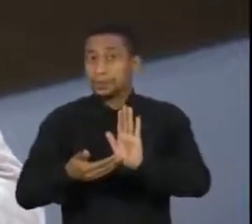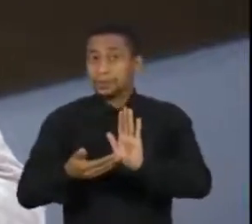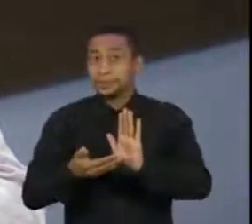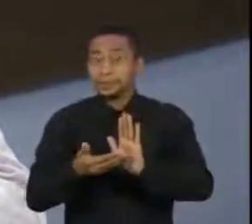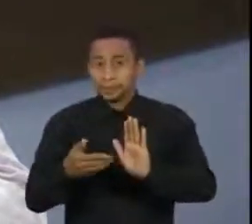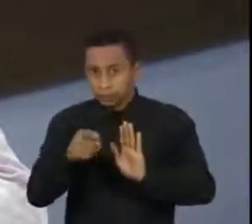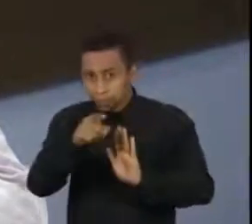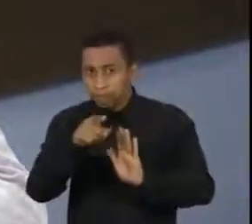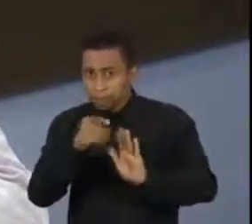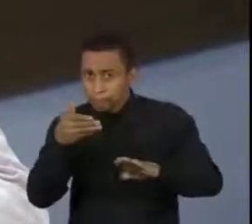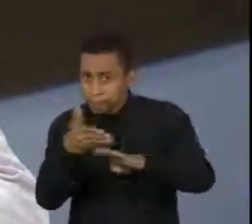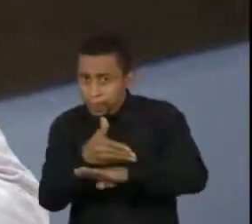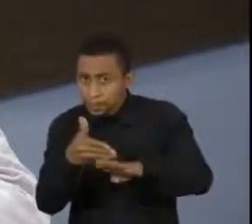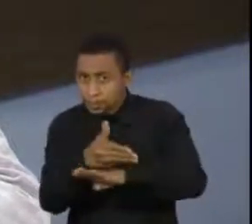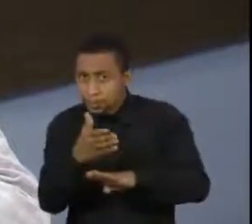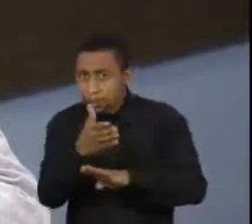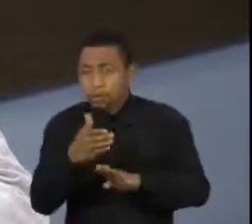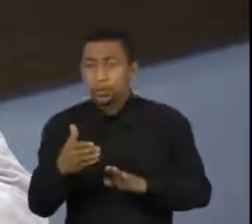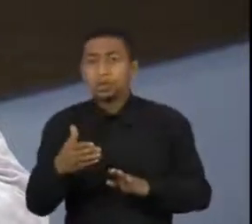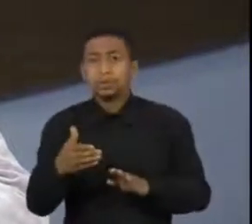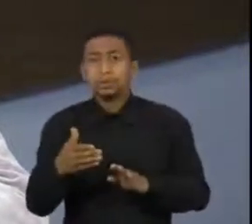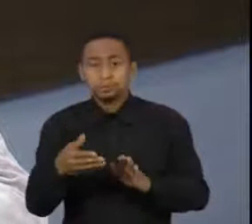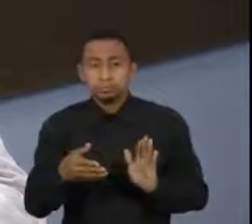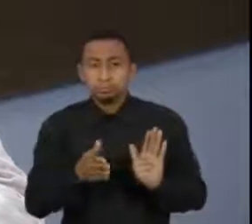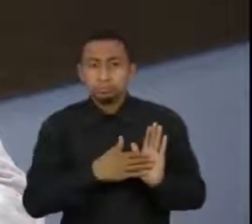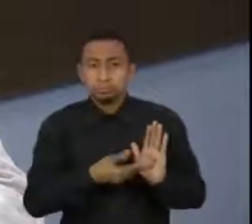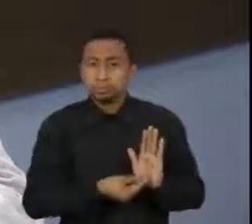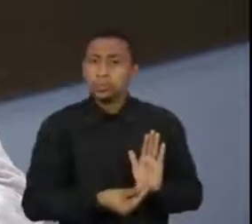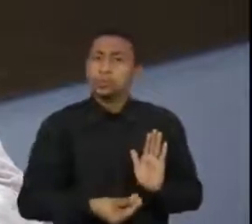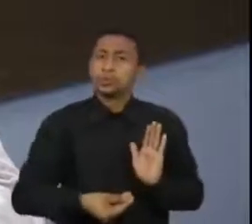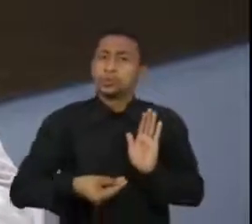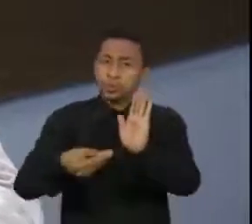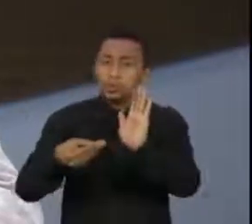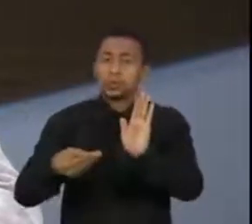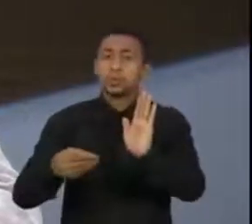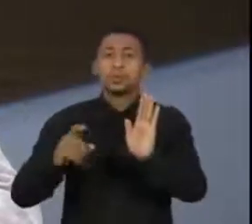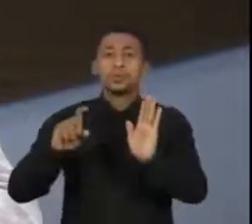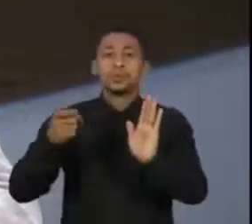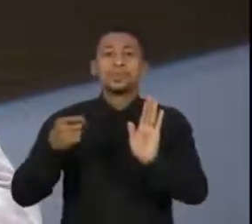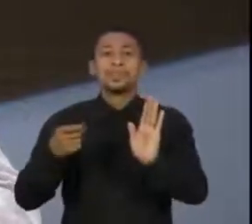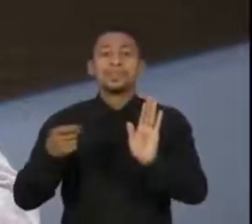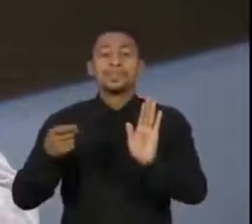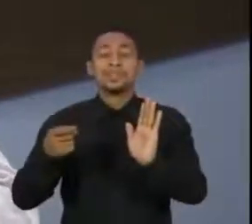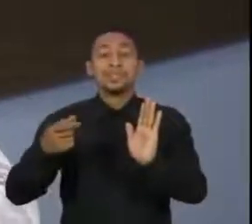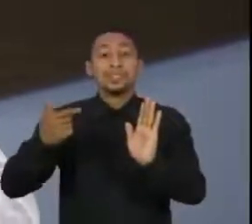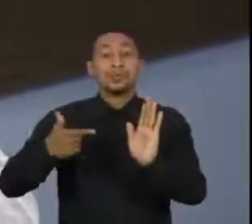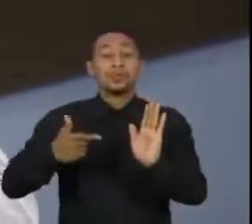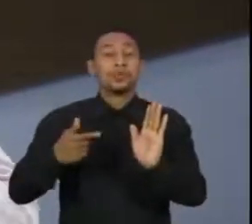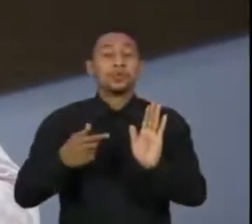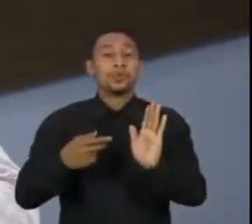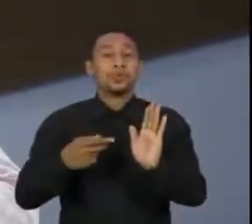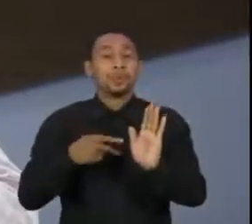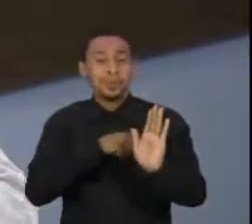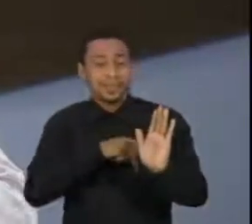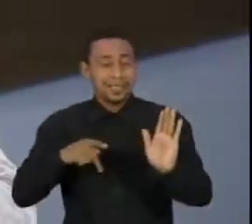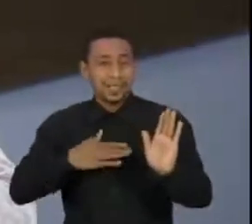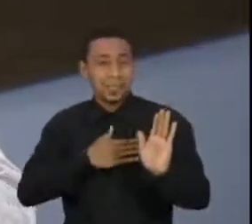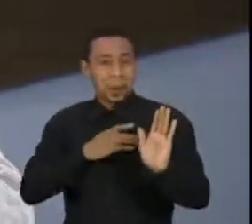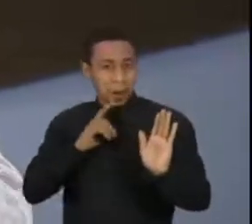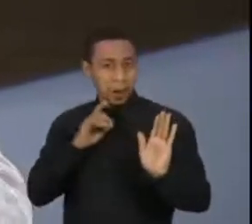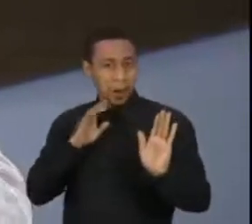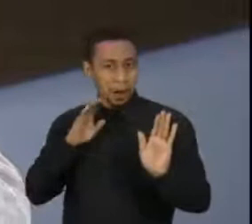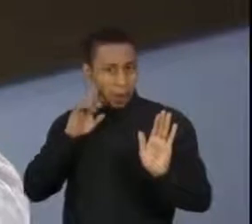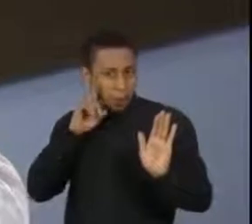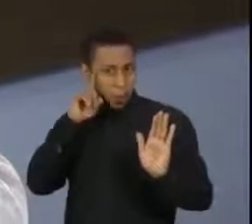você fez parte, que chegou a levar essa preocupação para o vice-presidente Hamilton Mourão. O que virou isso? Ele se